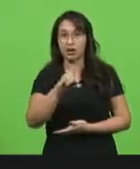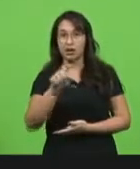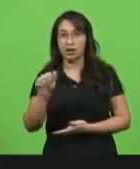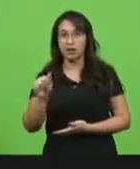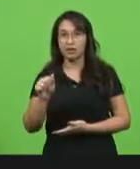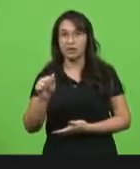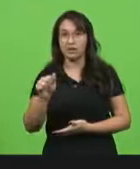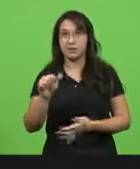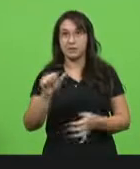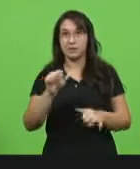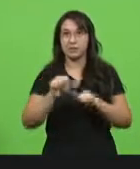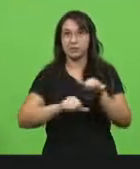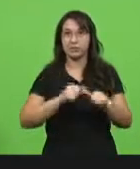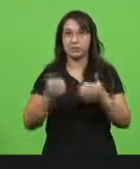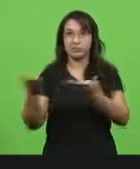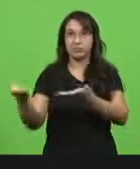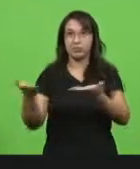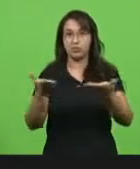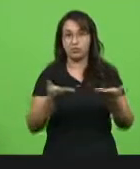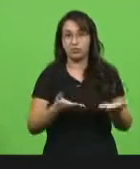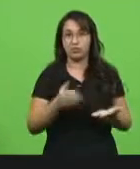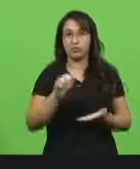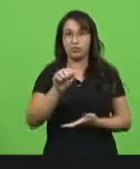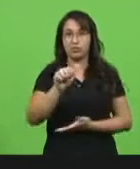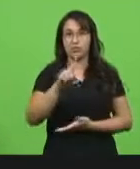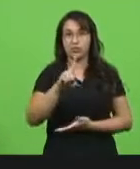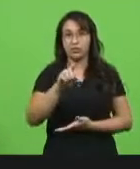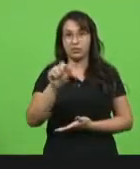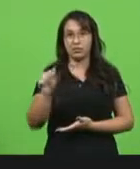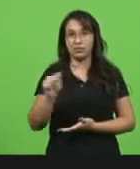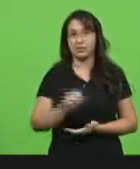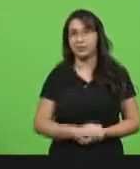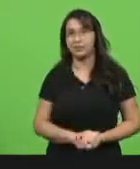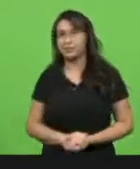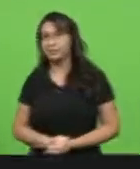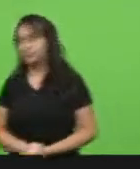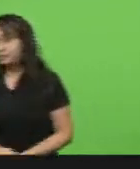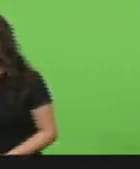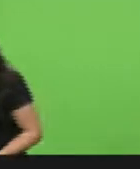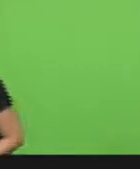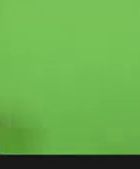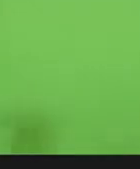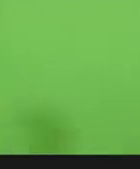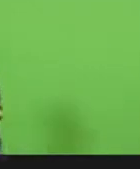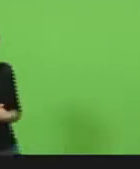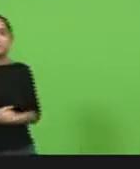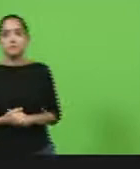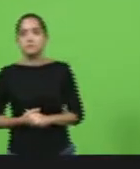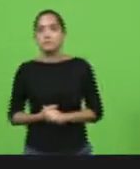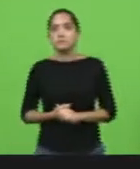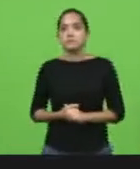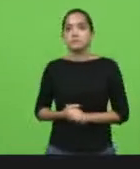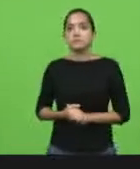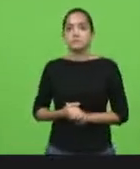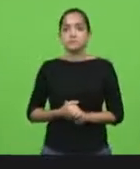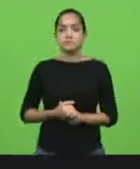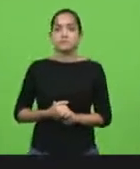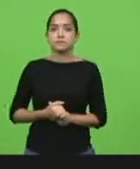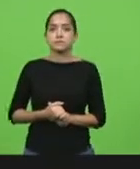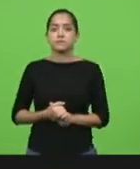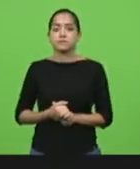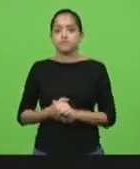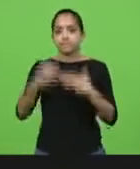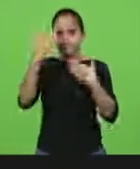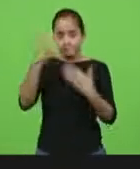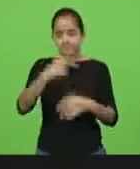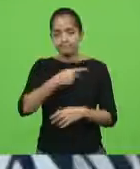inversão, então, de espaço, o Rodrigo Minotto vai parar o tempo da deputada Ada de Luca. Vossa excelência, a palavra, deputada Ada de Luca. Obrigado,